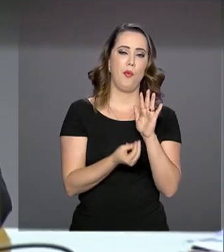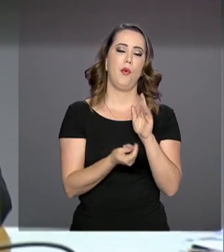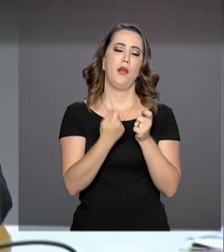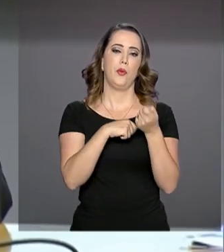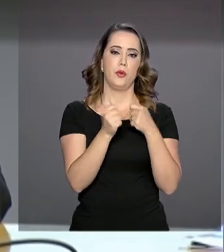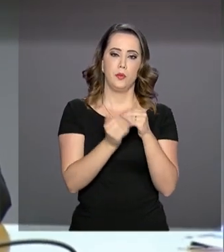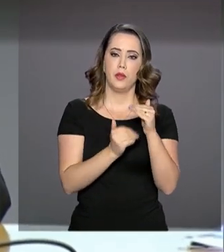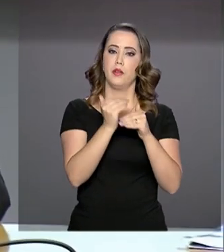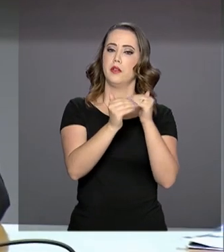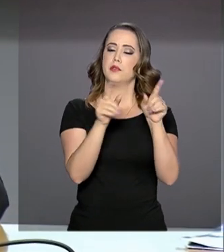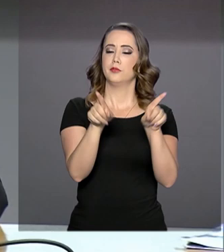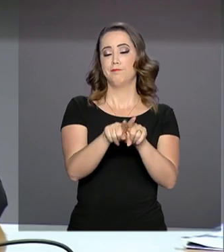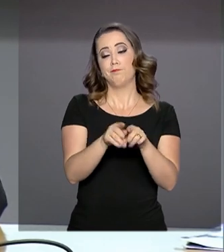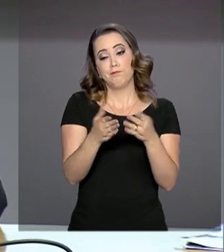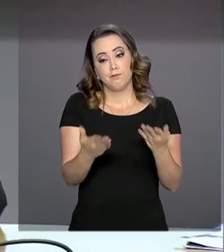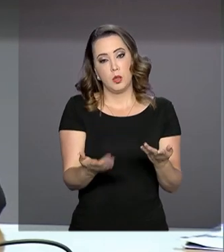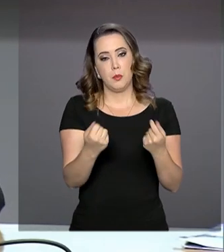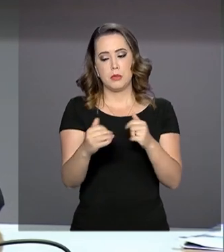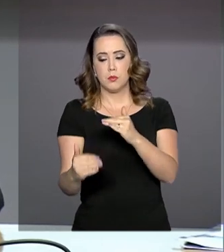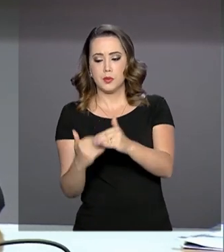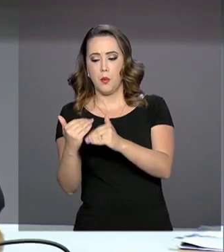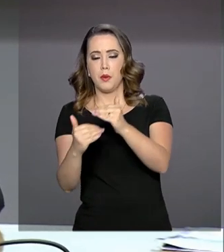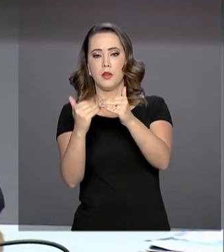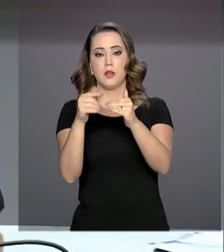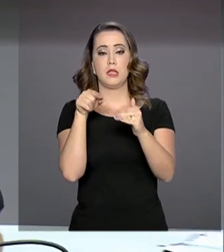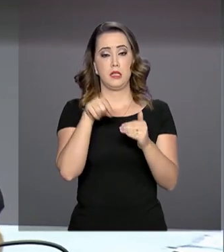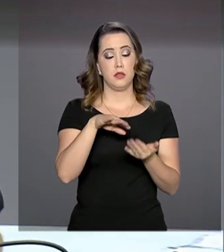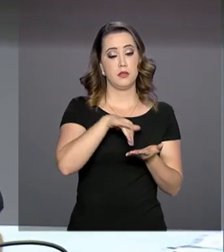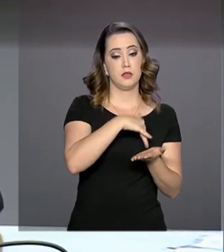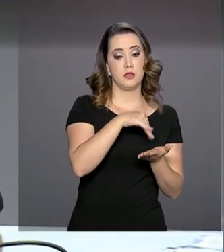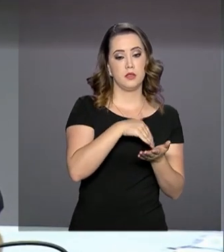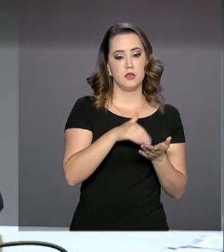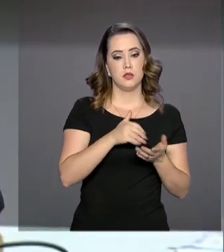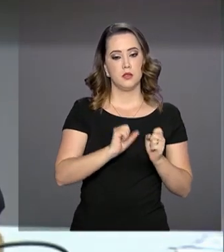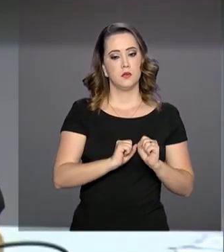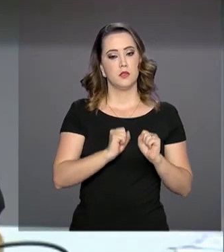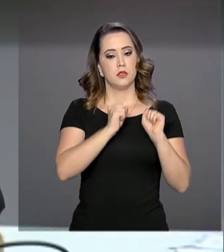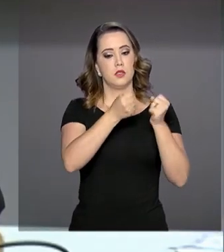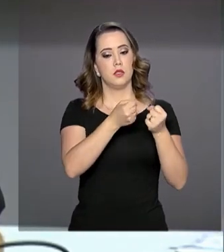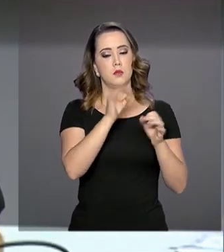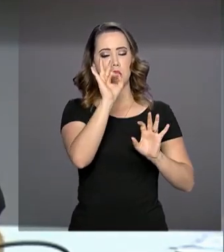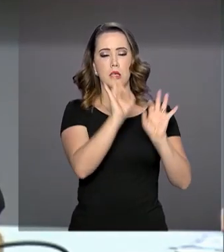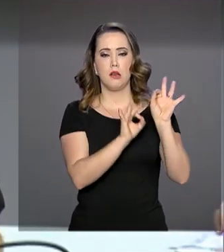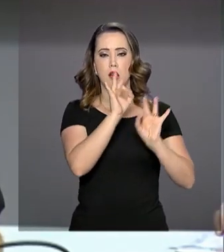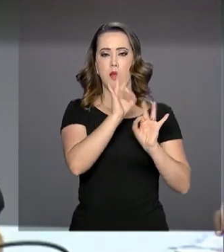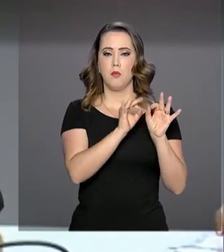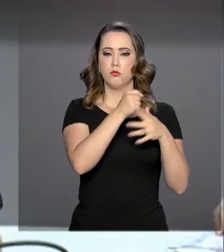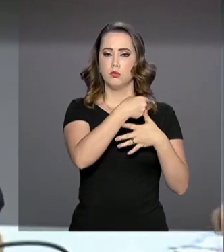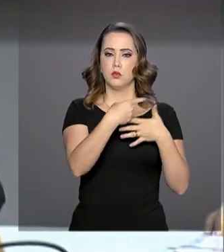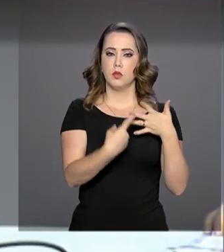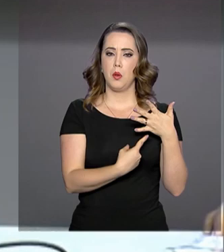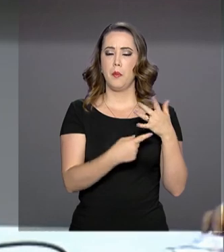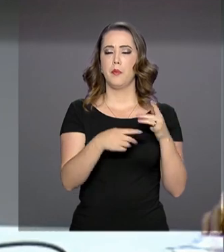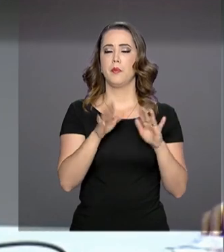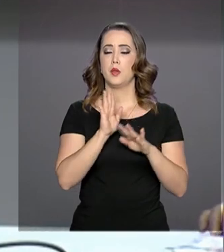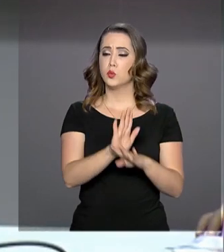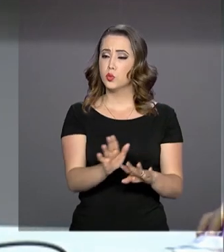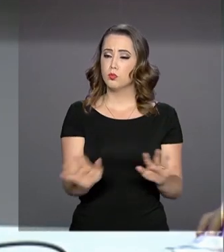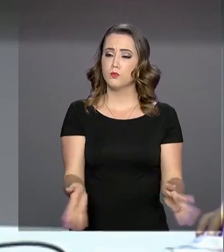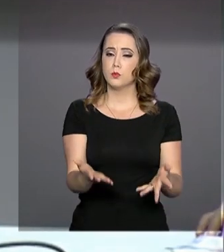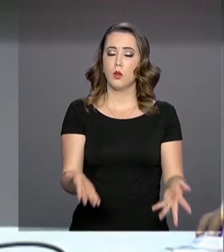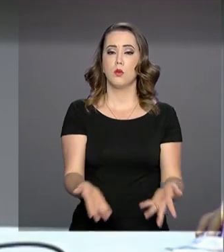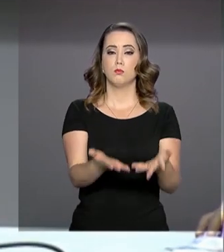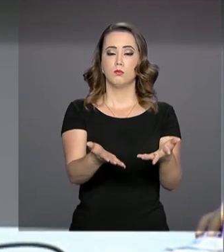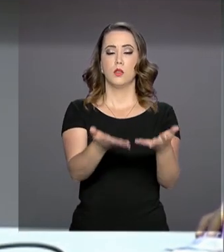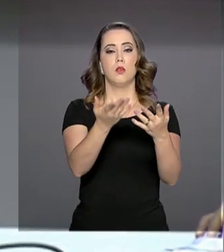E essa secretaria tem se dedicado, e muito, para elaborar medidas para o mercado e que